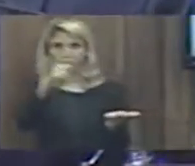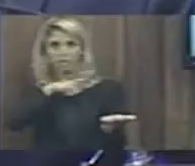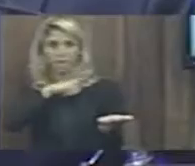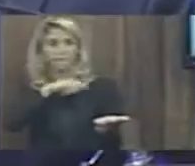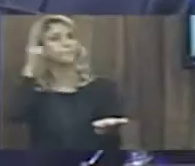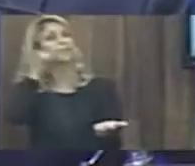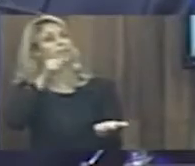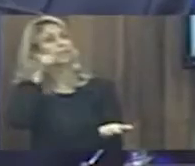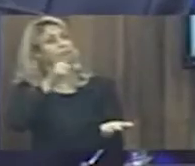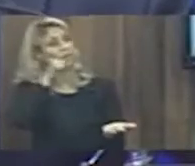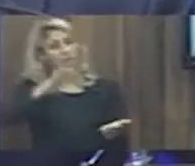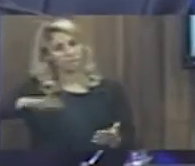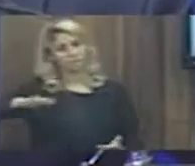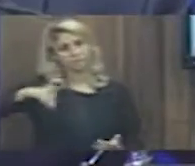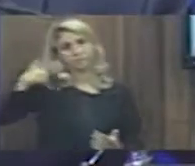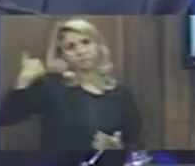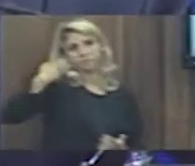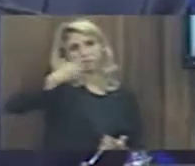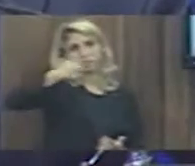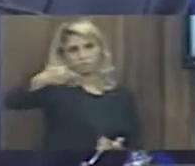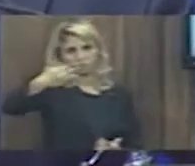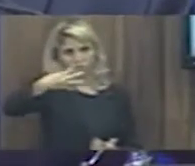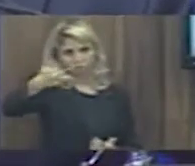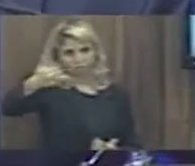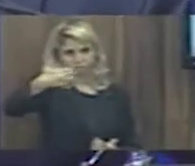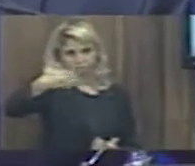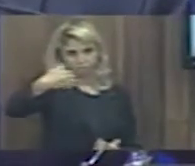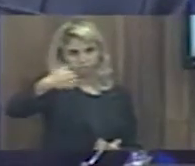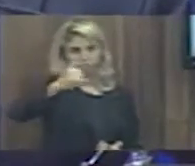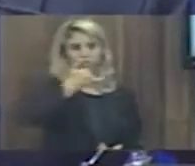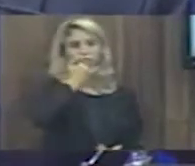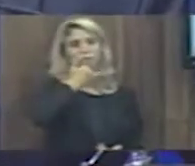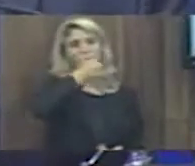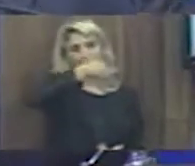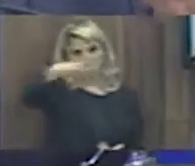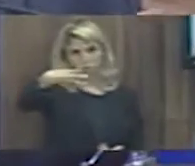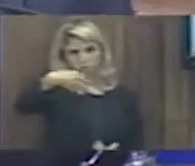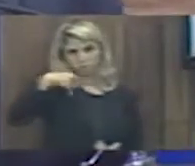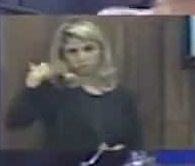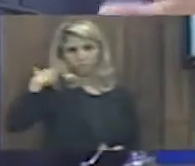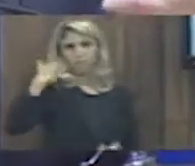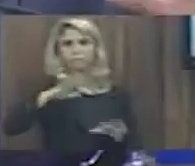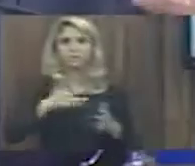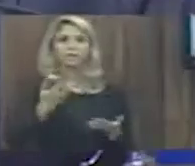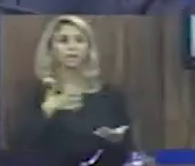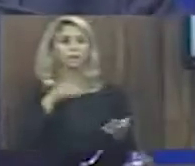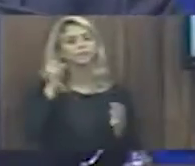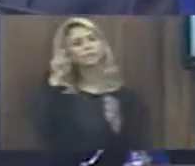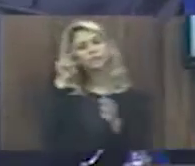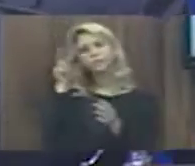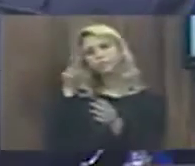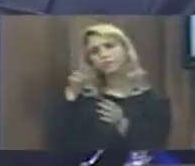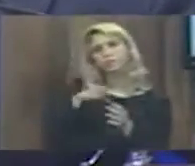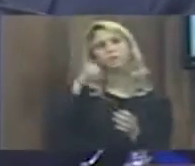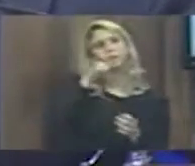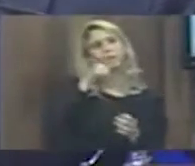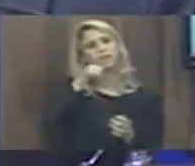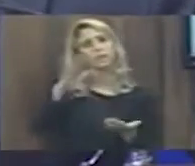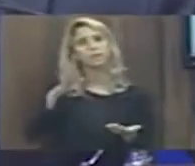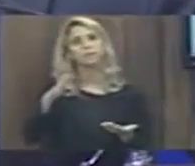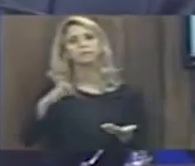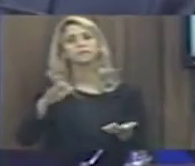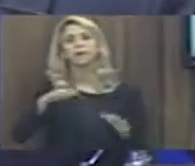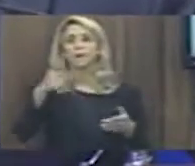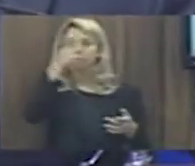foi na UPA várias vezes, e saiu daqui sem, não tinha, não descobriram o que a garota